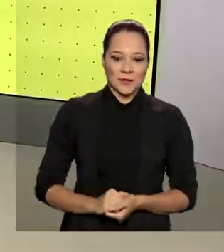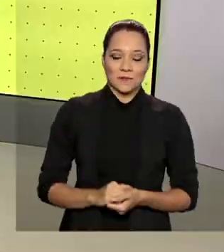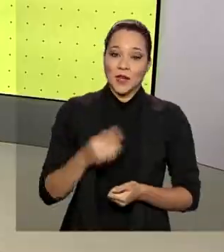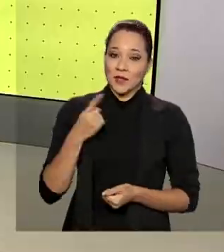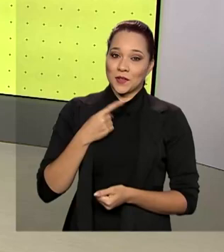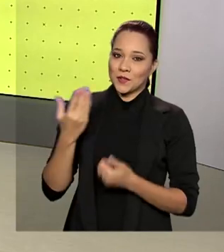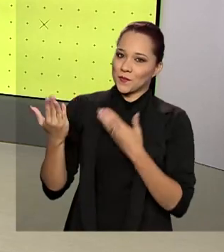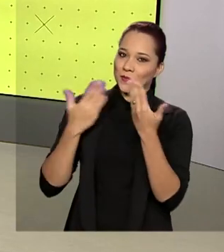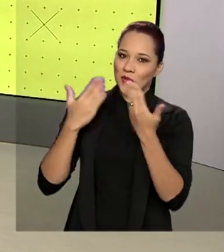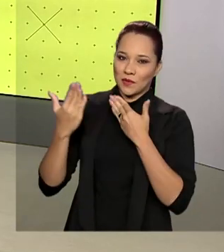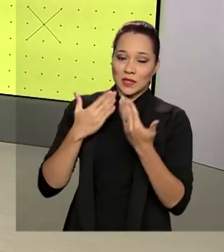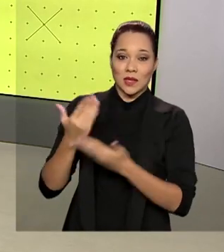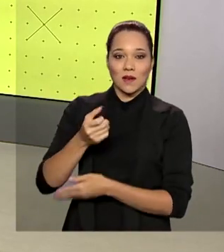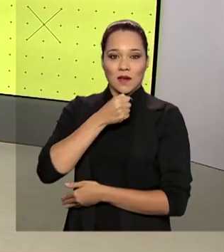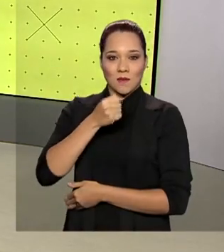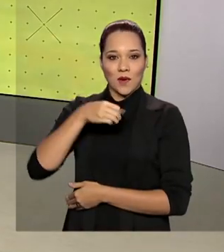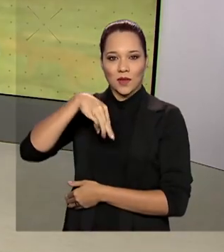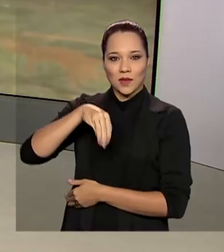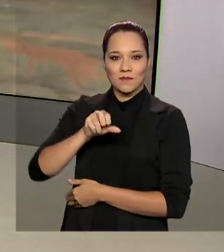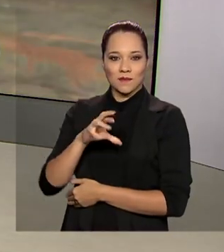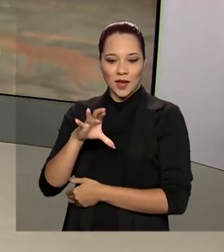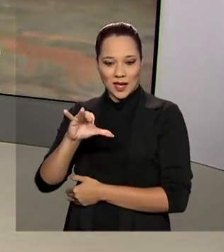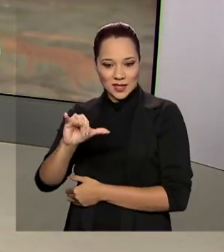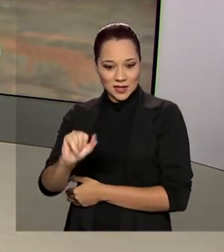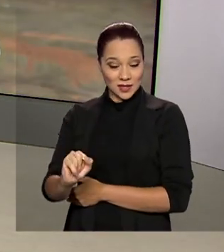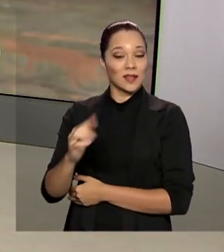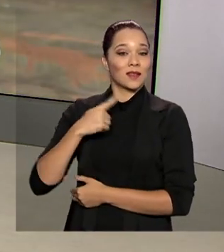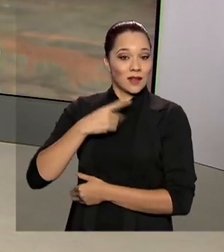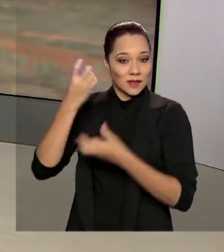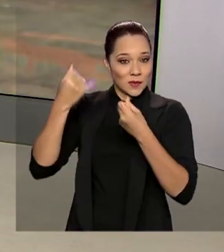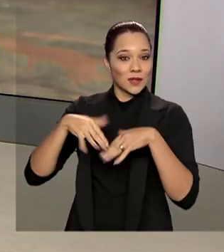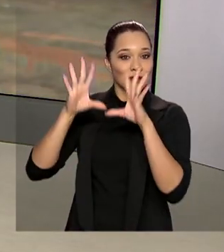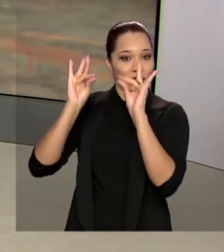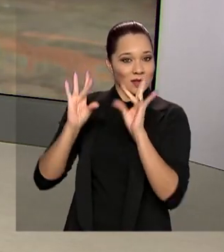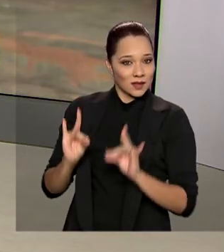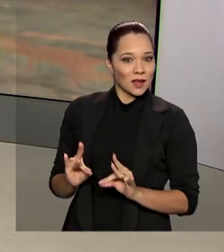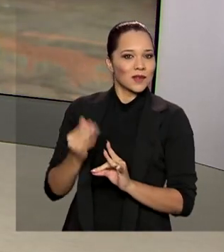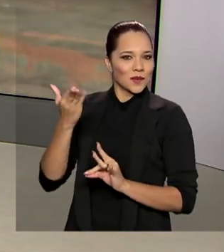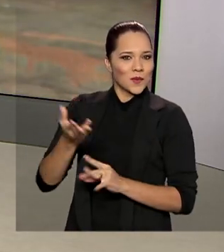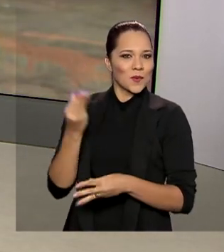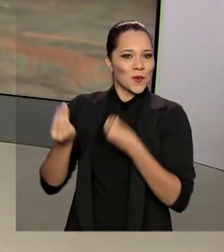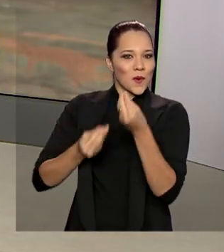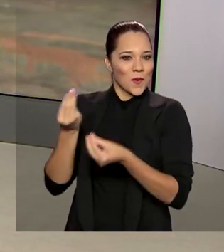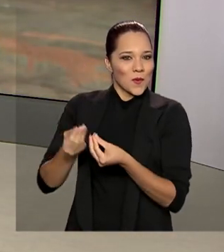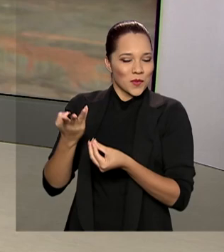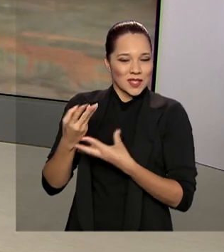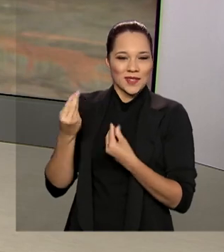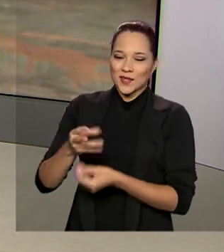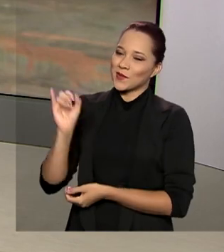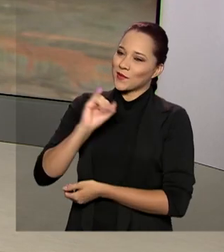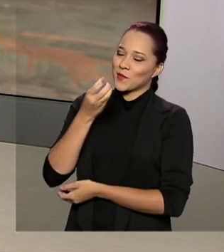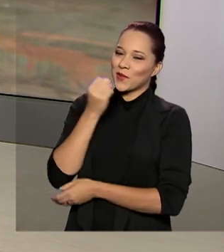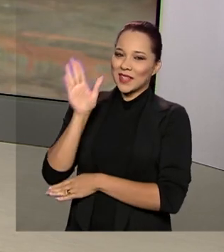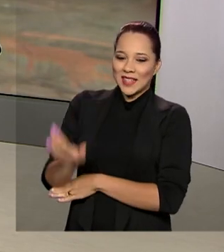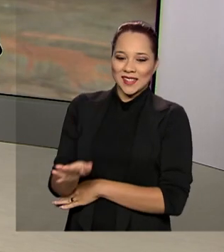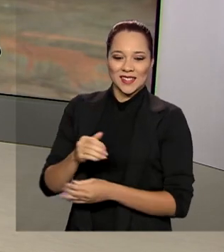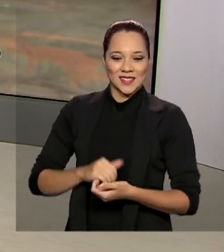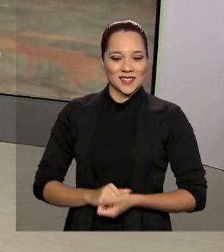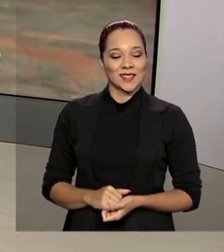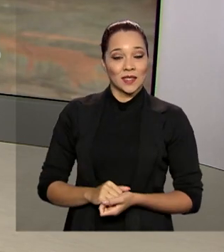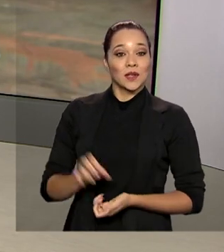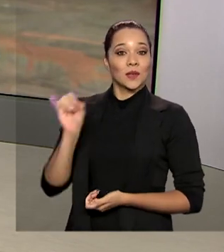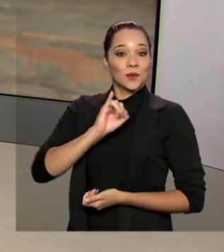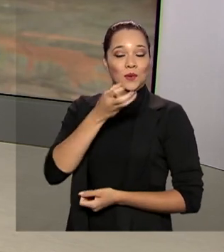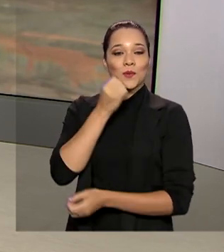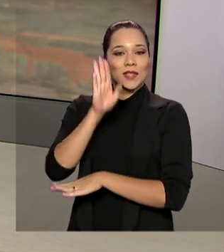volta então a conversar com a repórter Márcia Fernandes, que tem os detalhes sobre essa entrega. Oi, Márcia, boa tarde. Oi, Roberto,